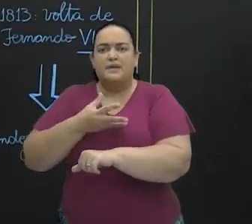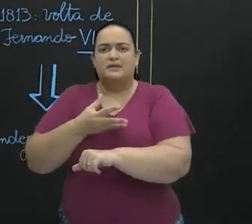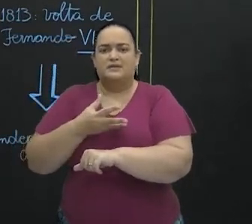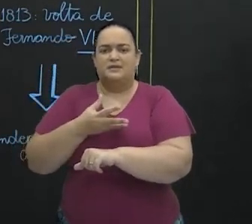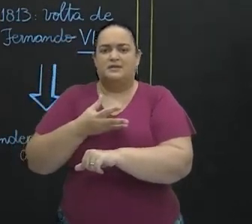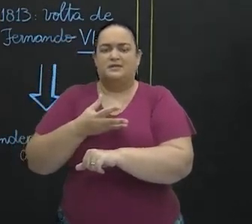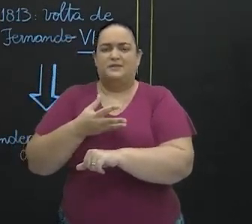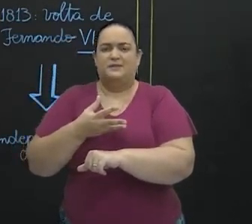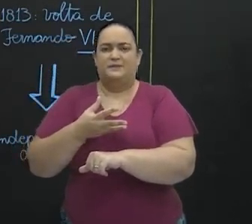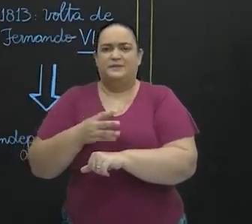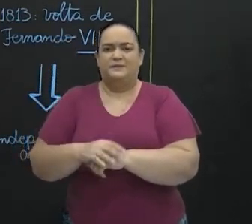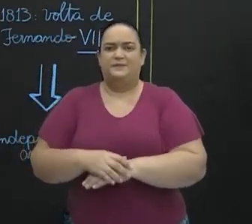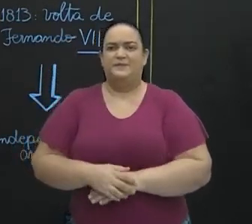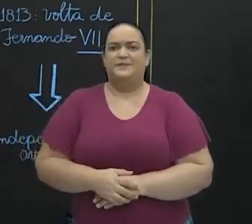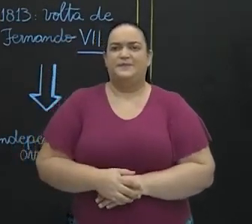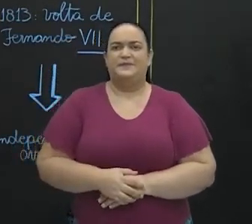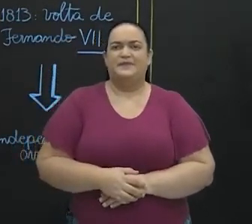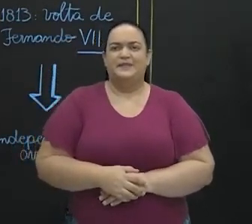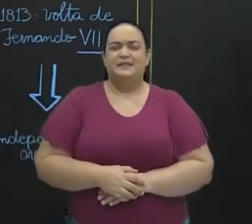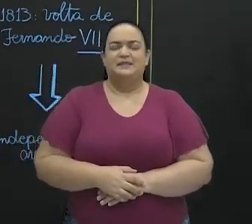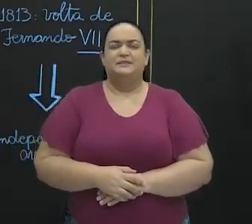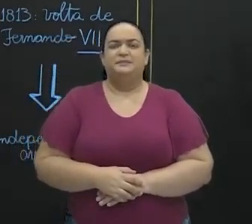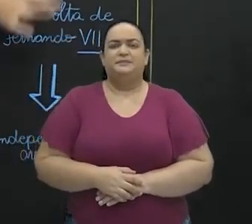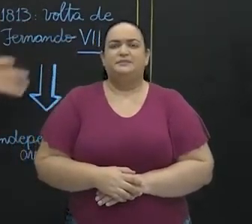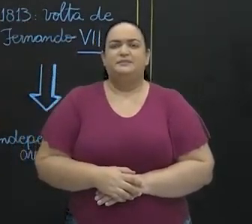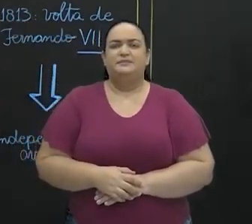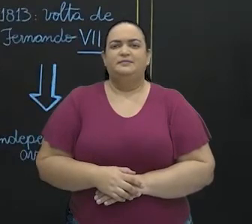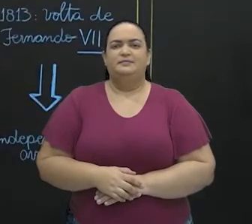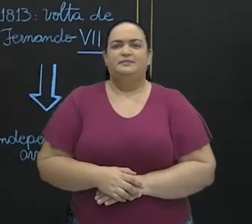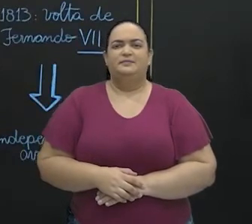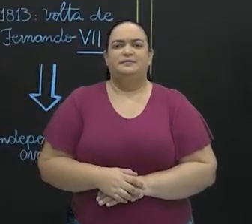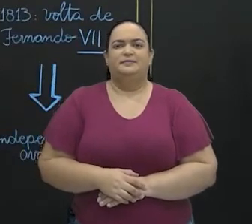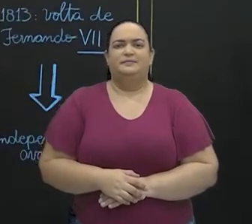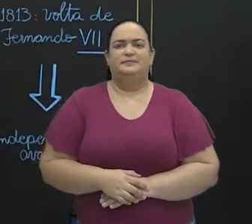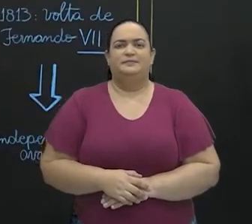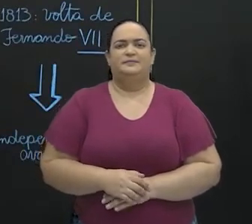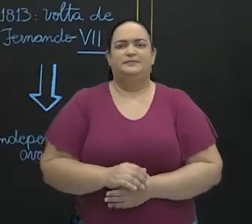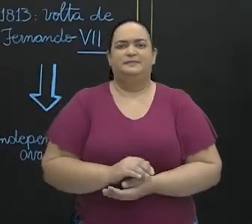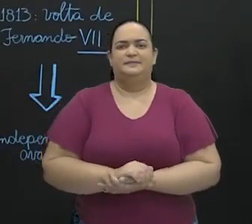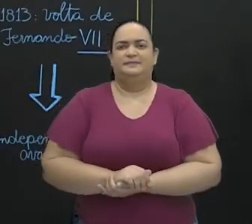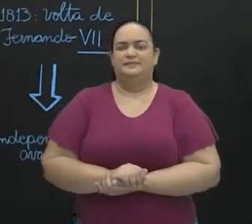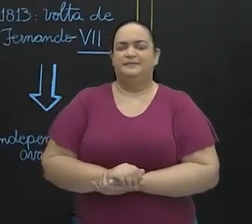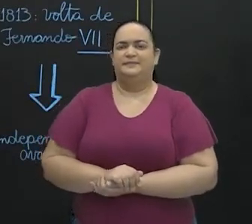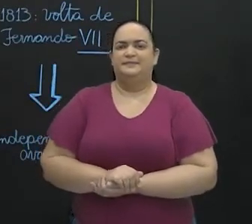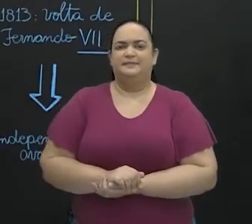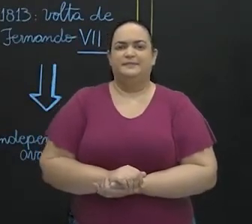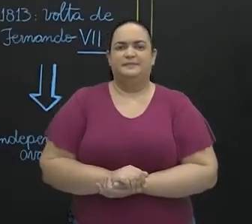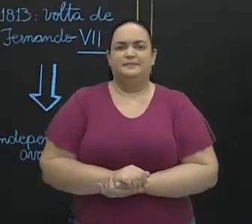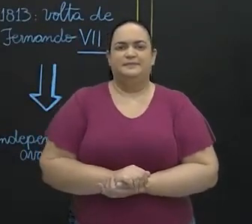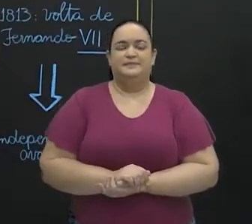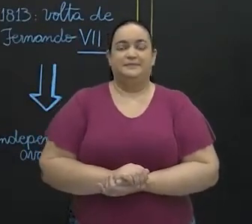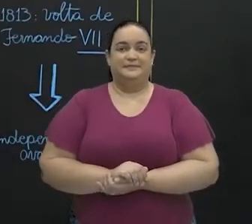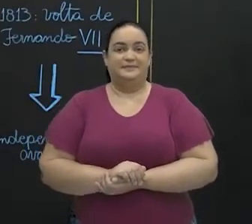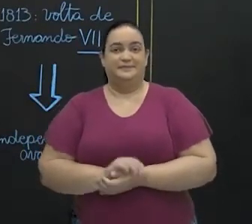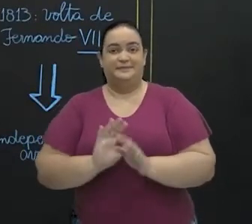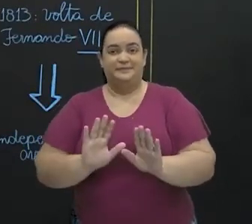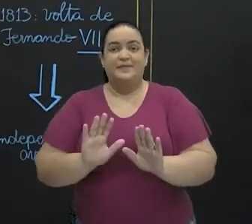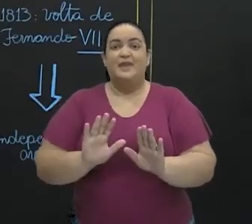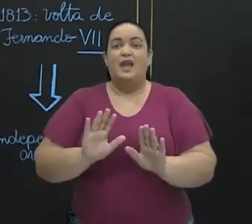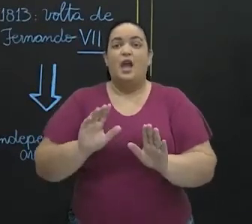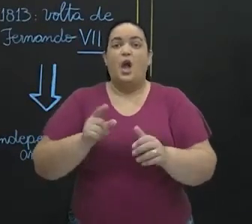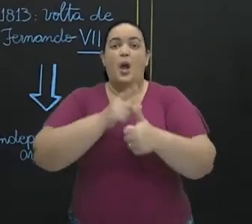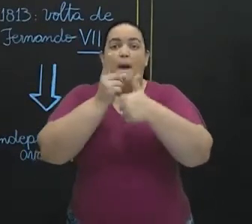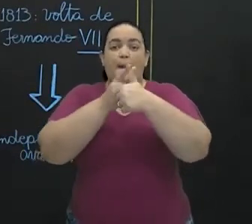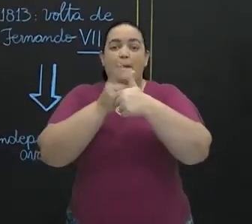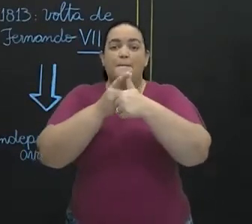ou seja, os períodos mais antigos estão na parte superior da linha do tempo e os períodos mais recentes estão aqui abaixo. Muito bem, então tem uma primeira